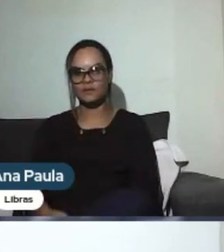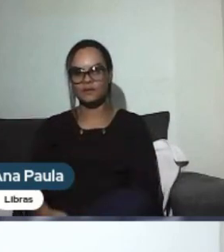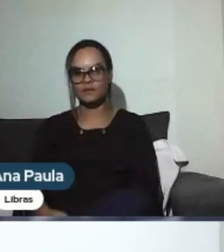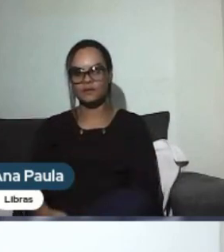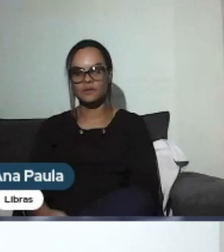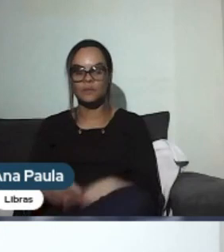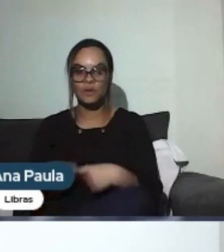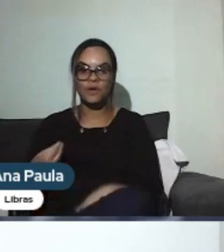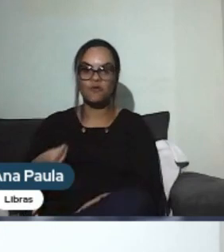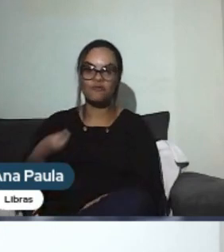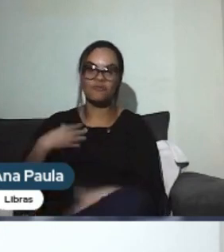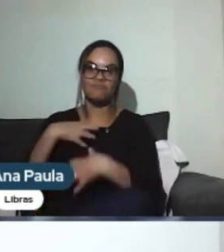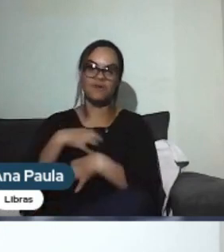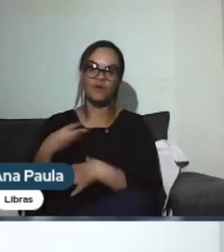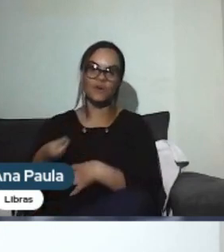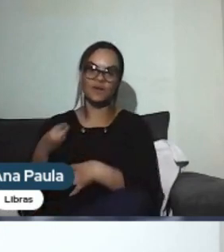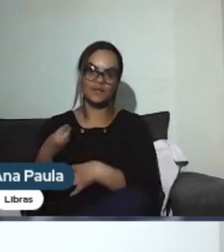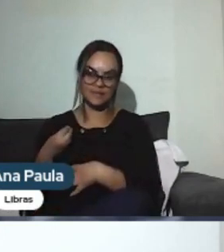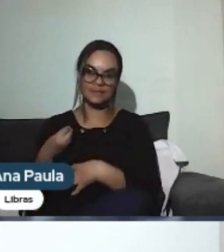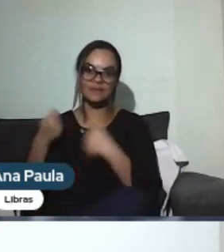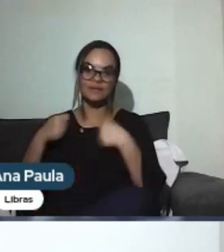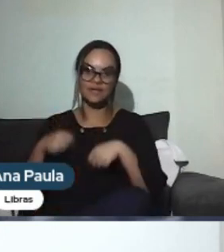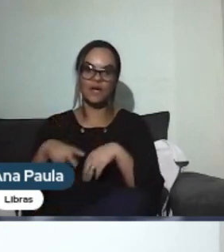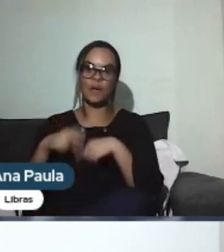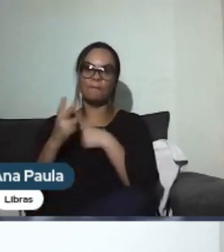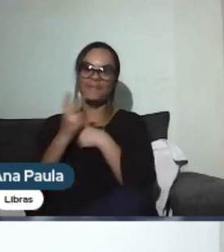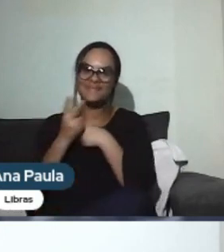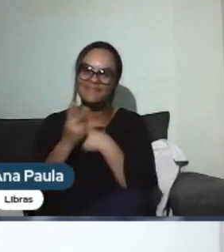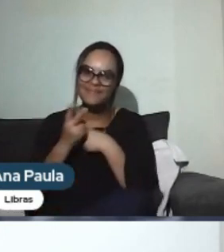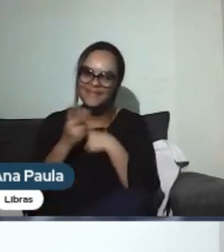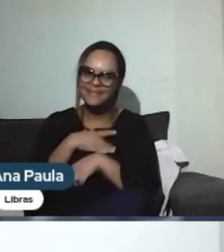modo de vida das pessoas mesmo, né? Essa questão da necessidade da prevenção e tal,